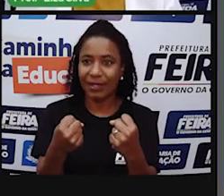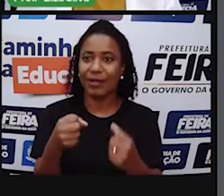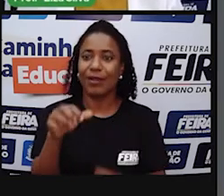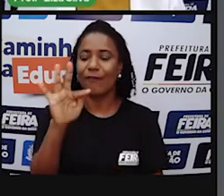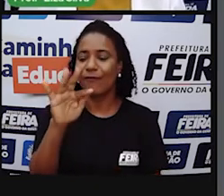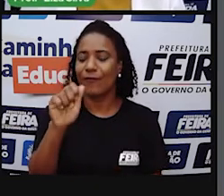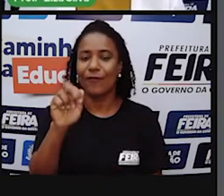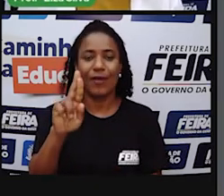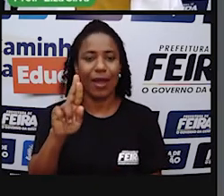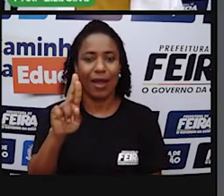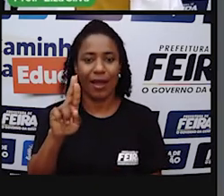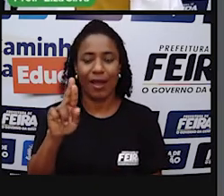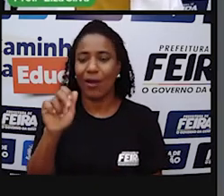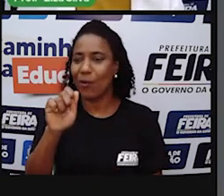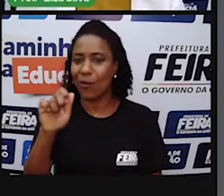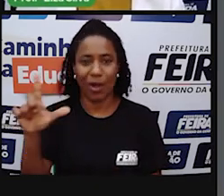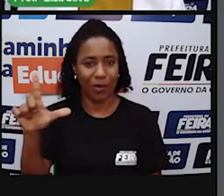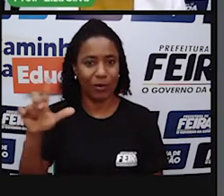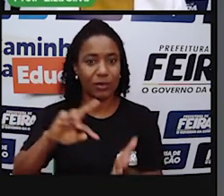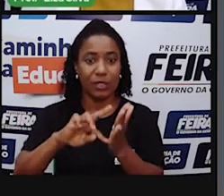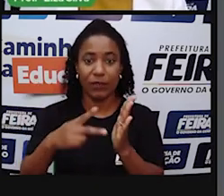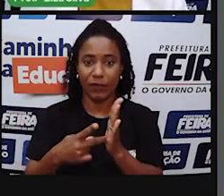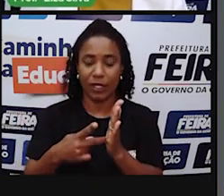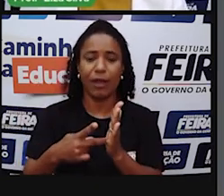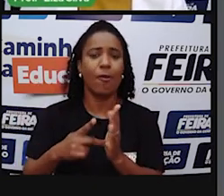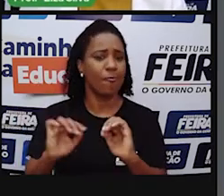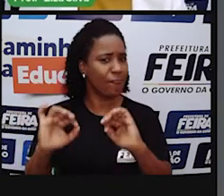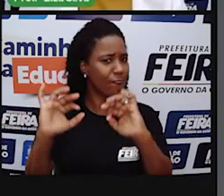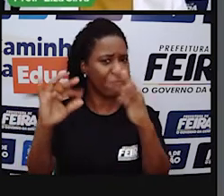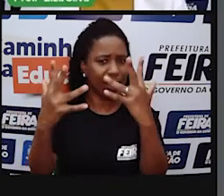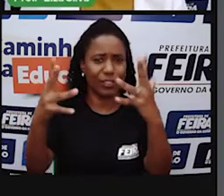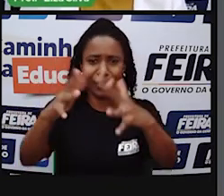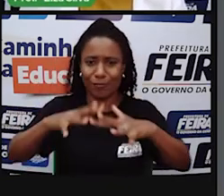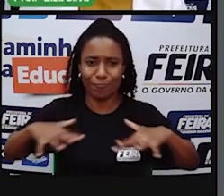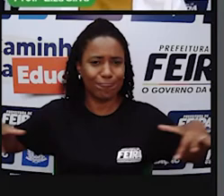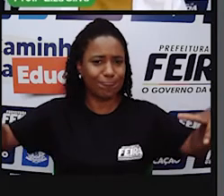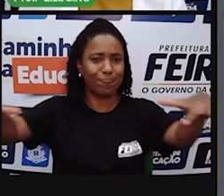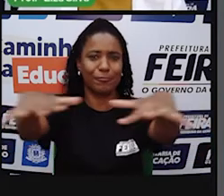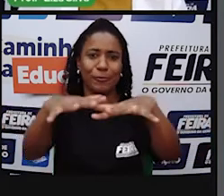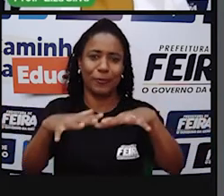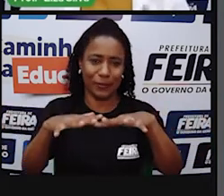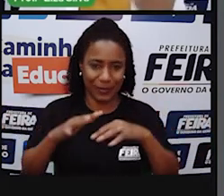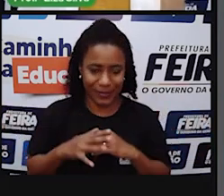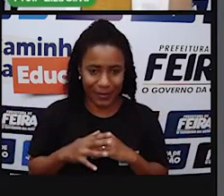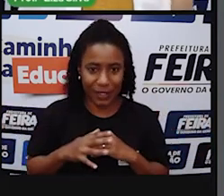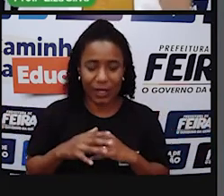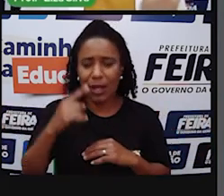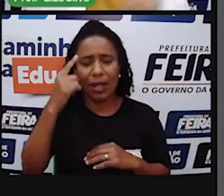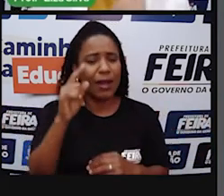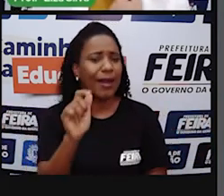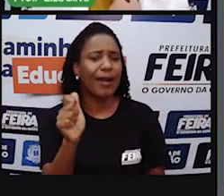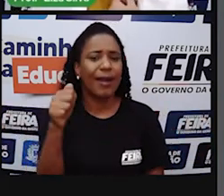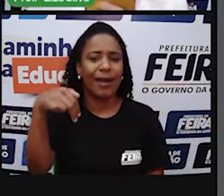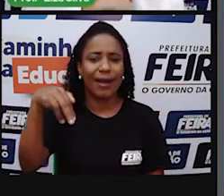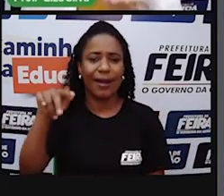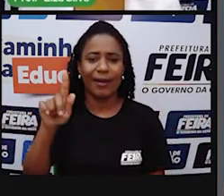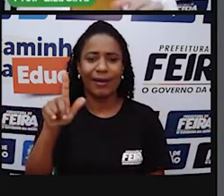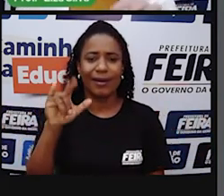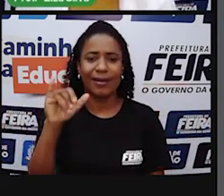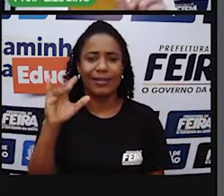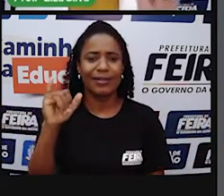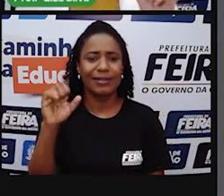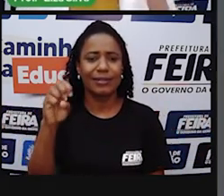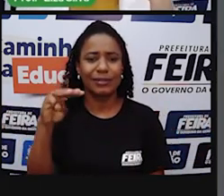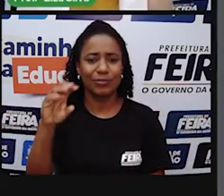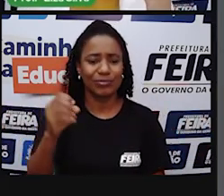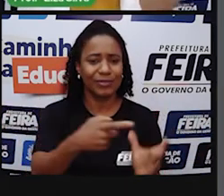Significa para todos Vamos lembrar aqui o que significa anglicismo? Quem se lembra das aulas anteriores? Que nós